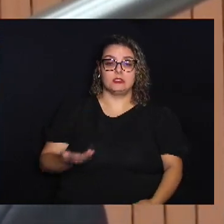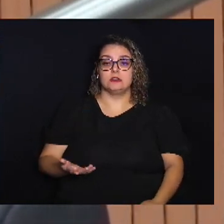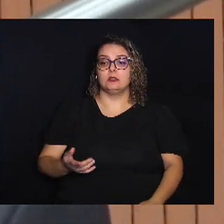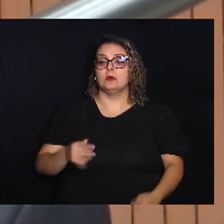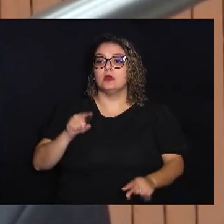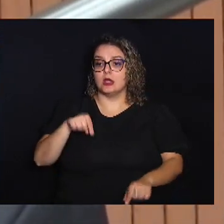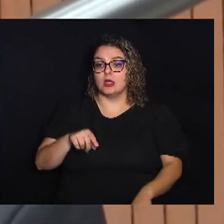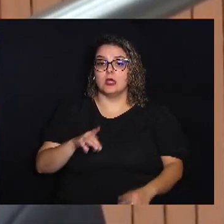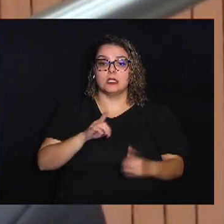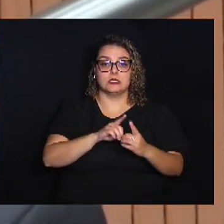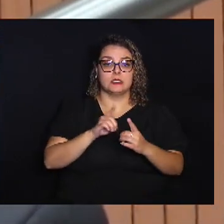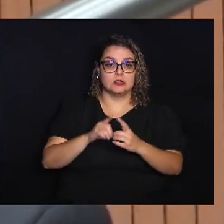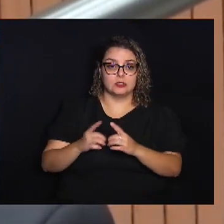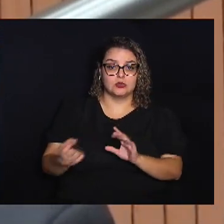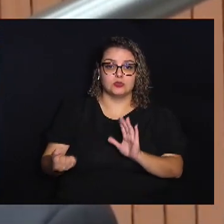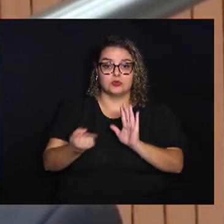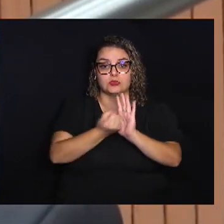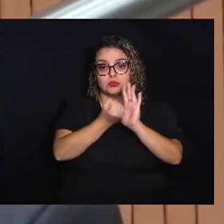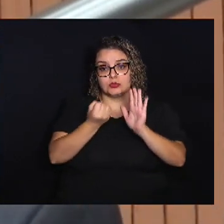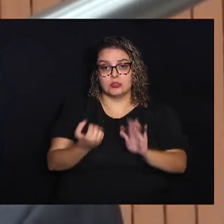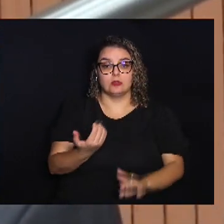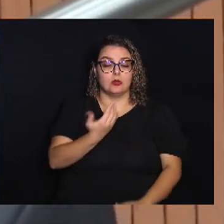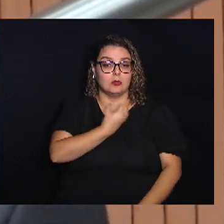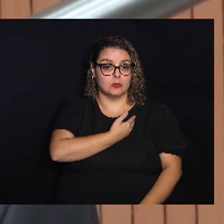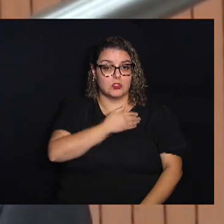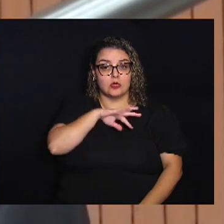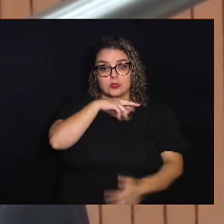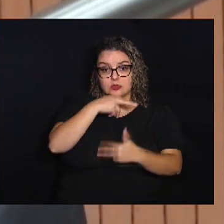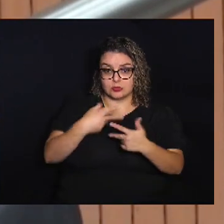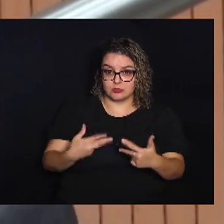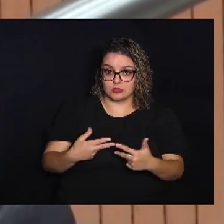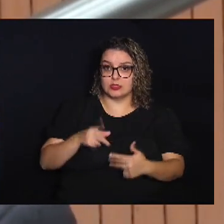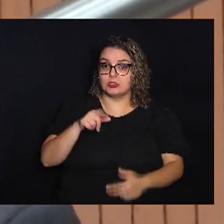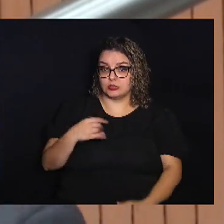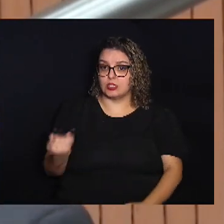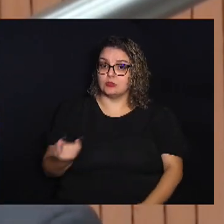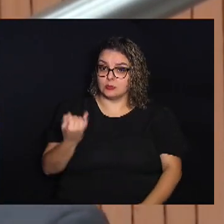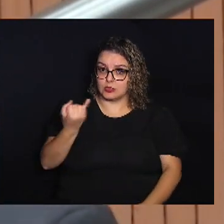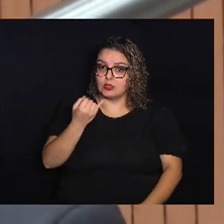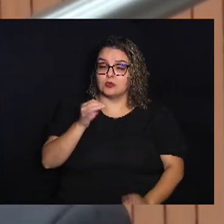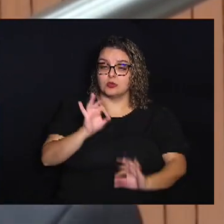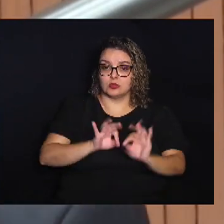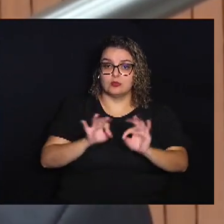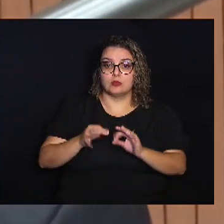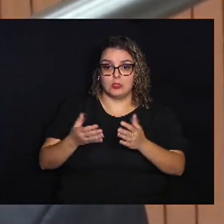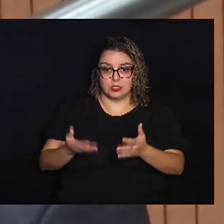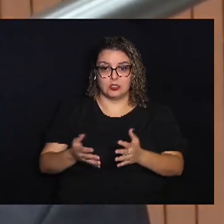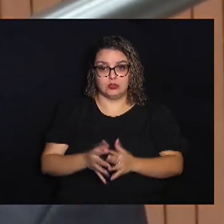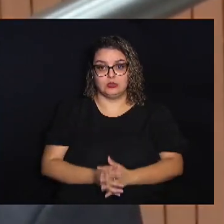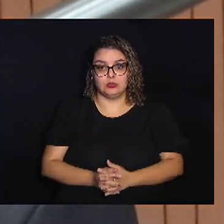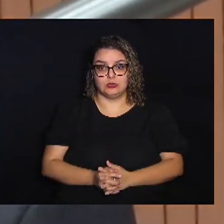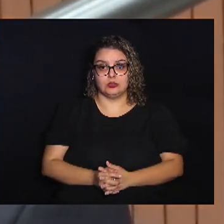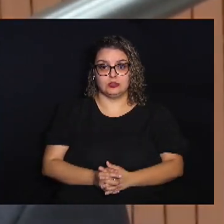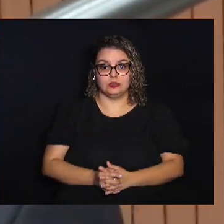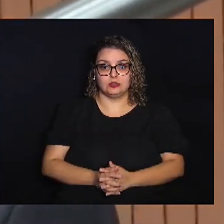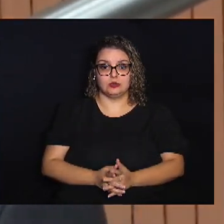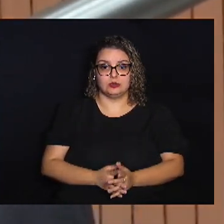Serão contempladas Com o selo amigo Do animal E isso é muito importante Que um projeto Dessa